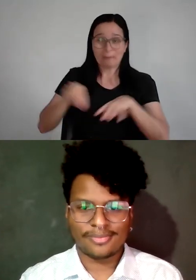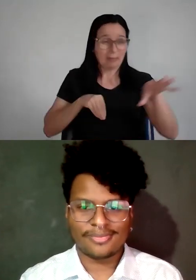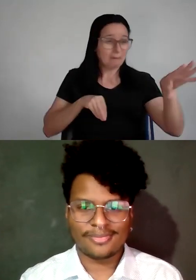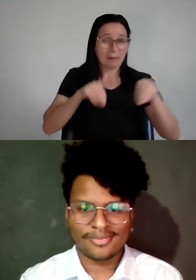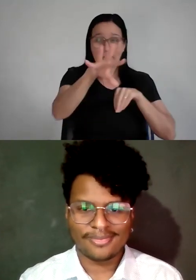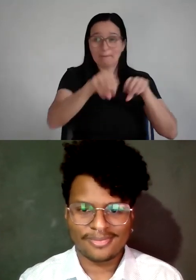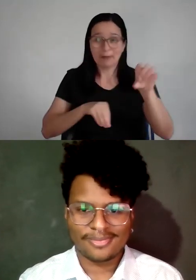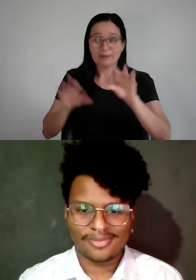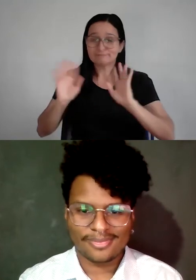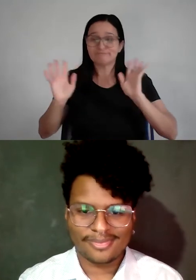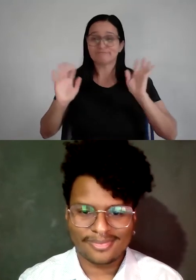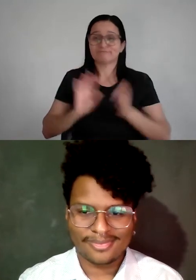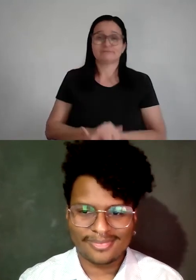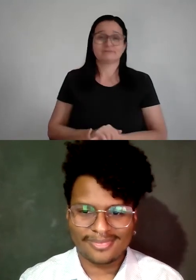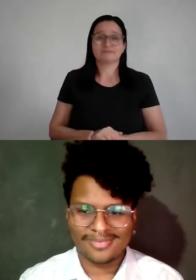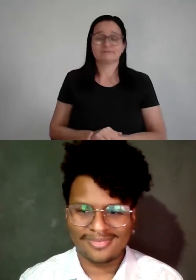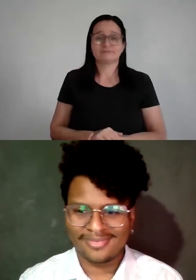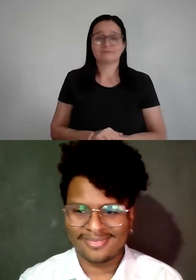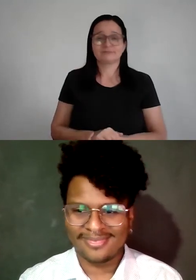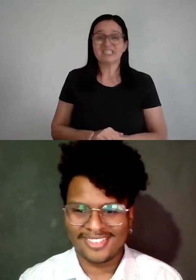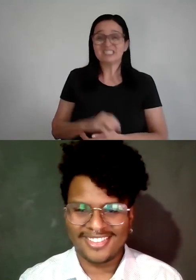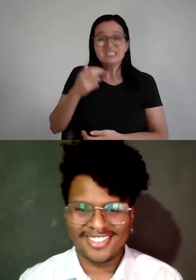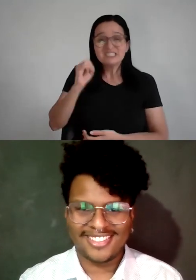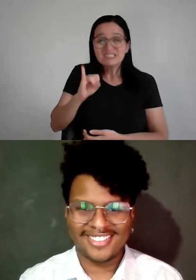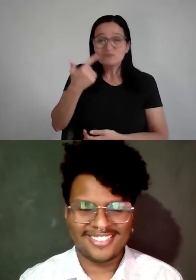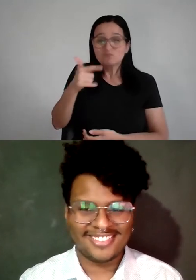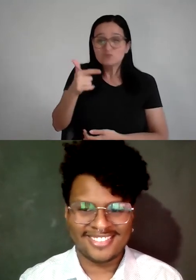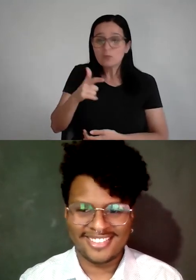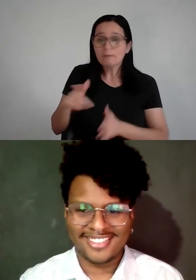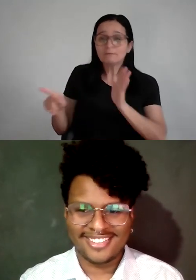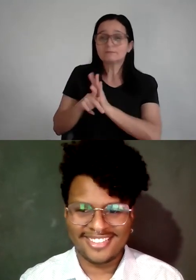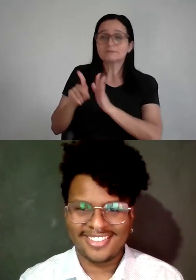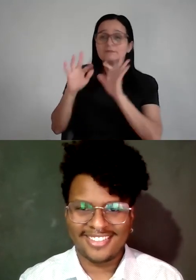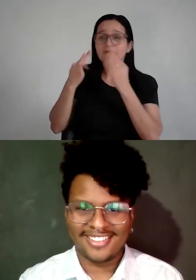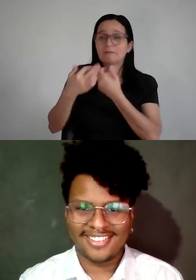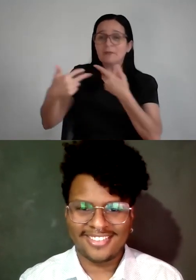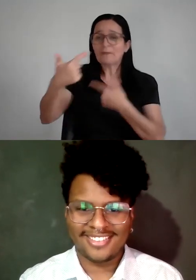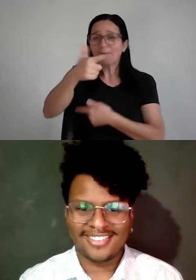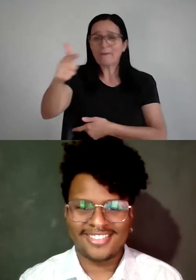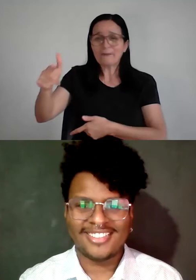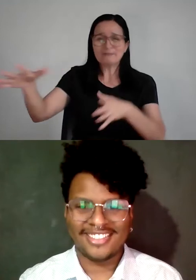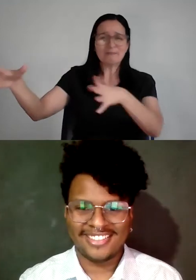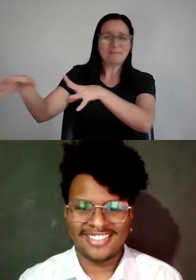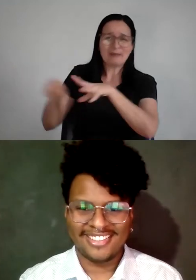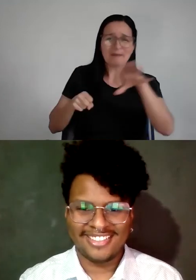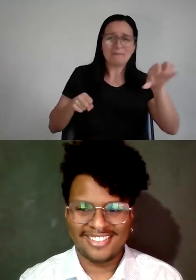não é da tua mãe, meu irmão, ou do teu pai, porra, para de carregar a mochila dos outros cheia de pedra, entendeu?